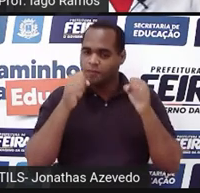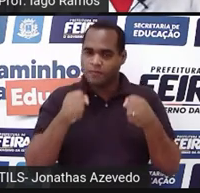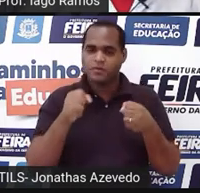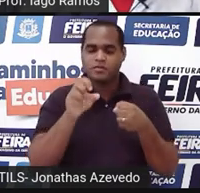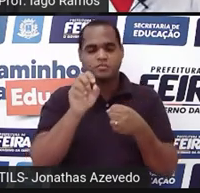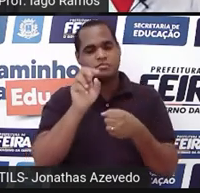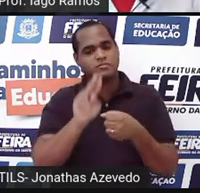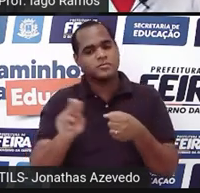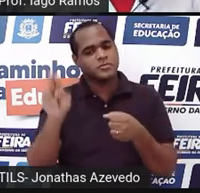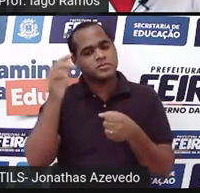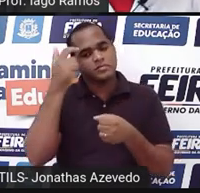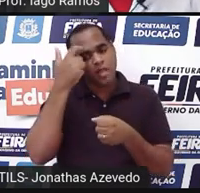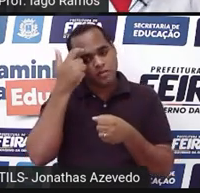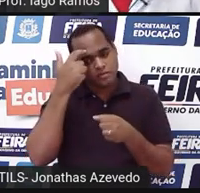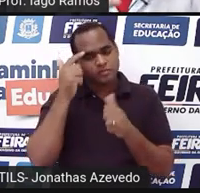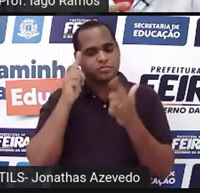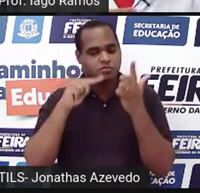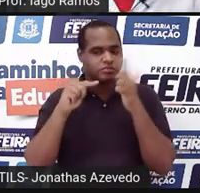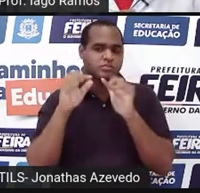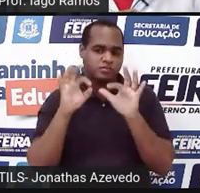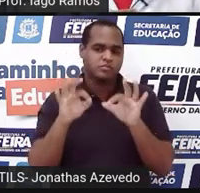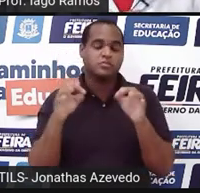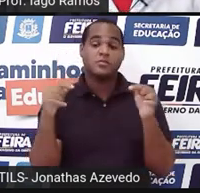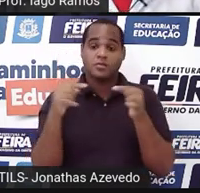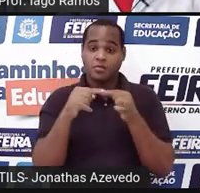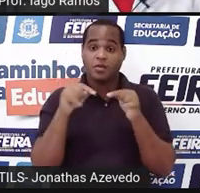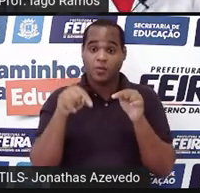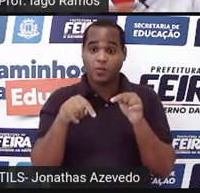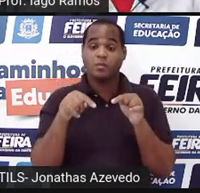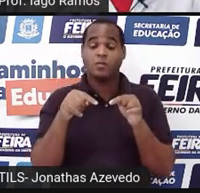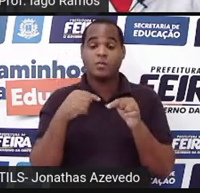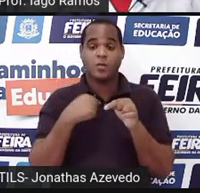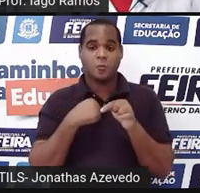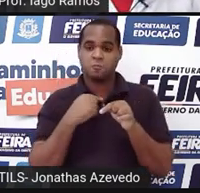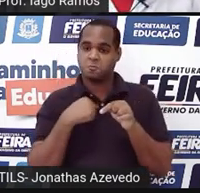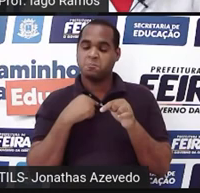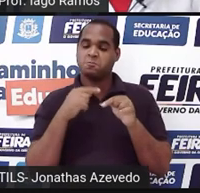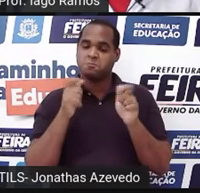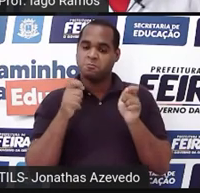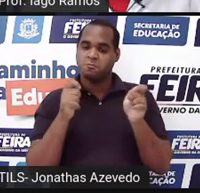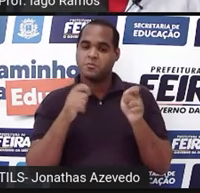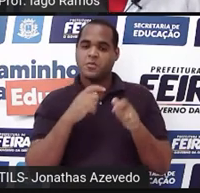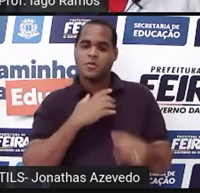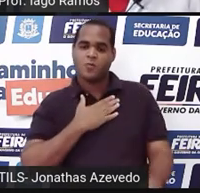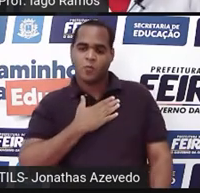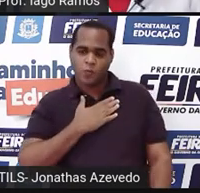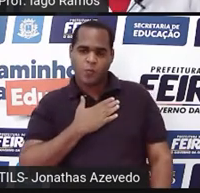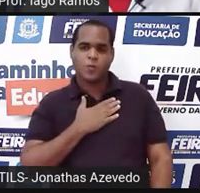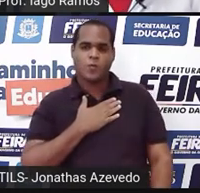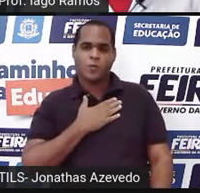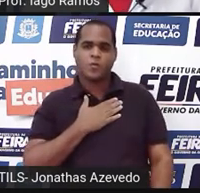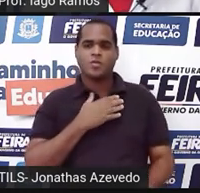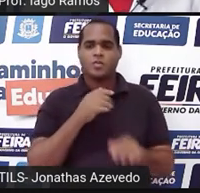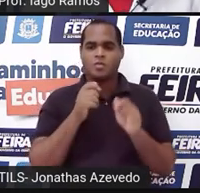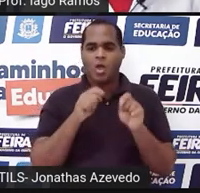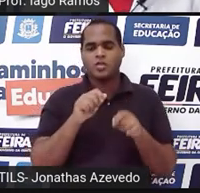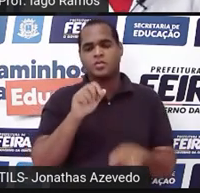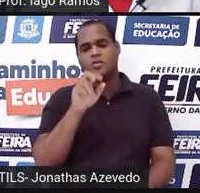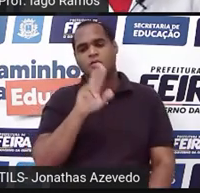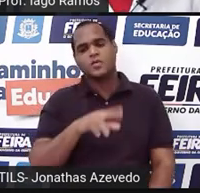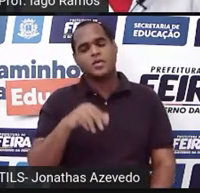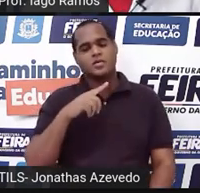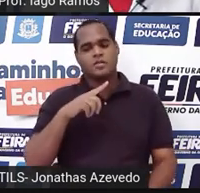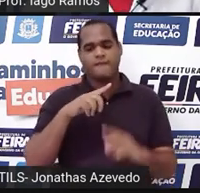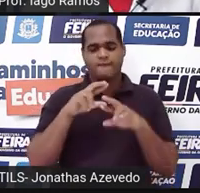mental. Essa é uma. Eu, inclusive, gosto de usar essa forma de